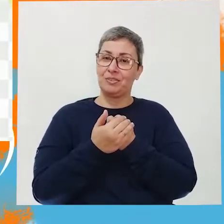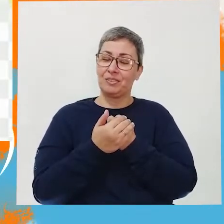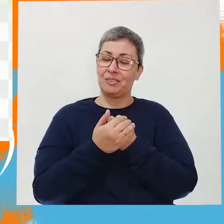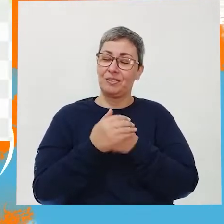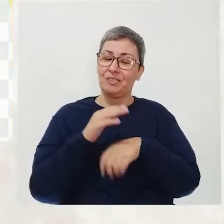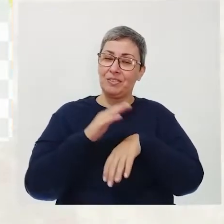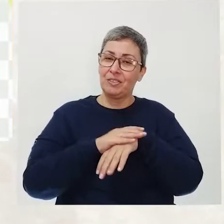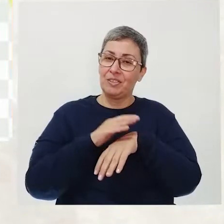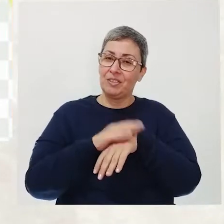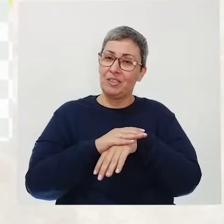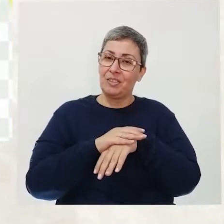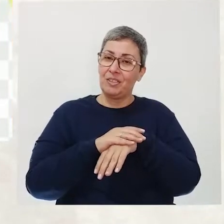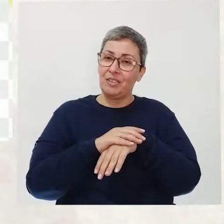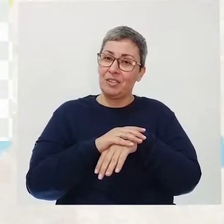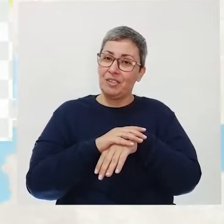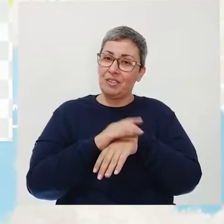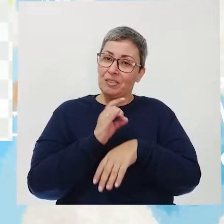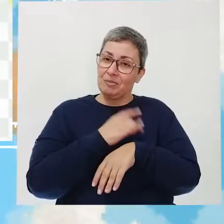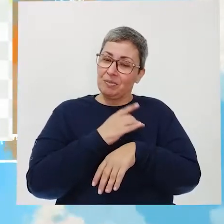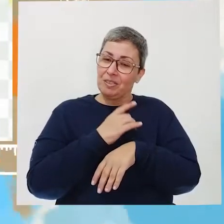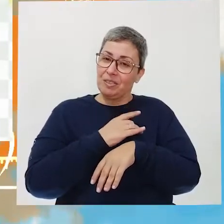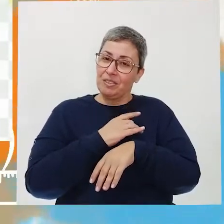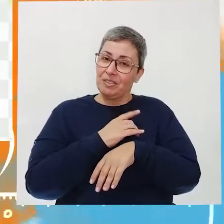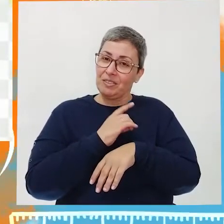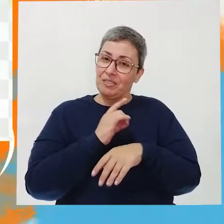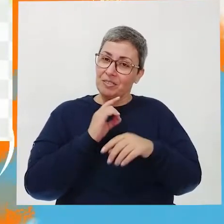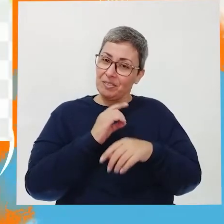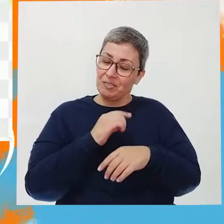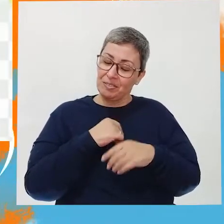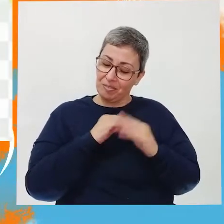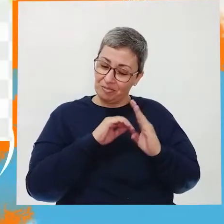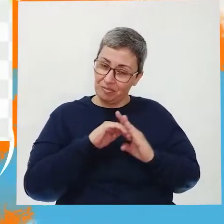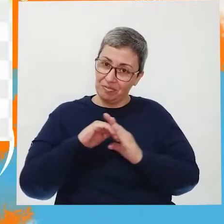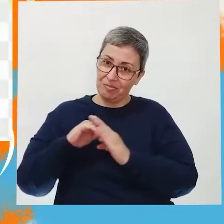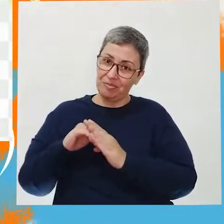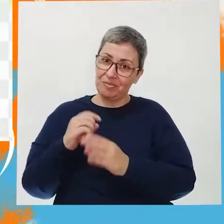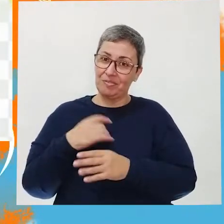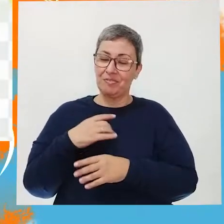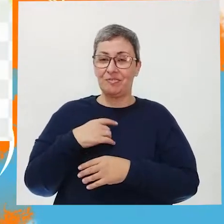Faça que o seu próprio medo tenha medo de você.